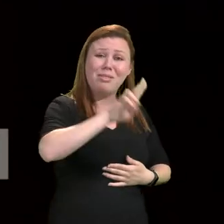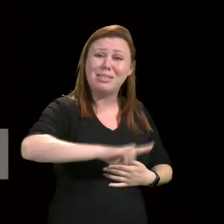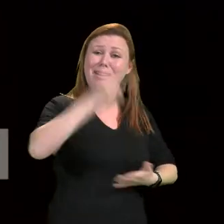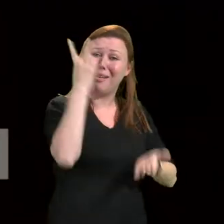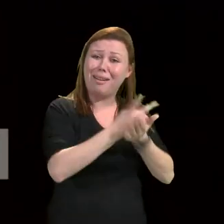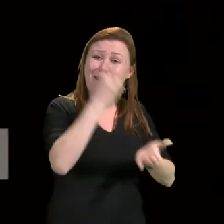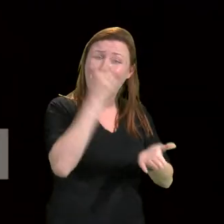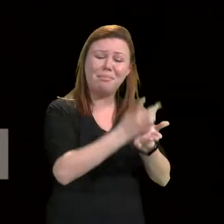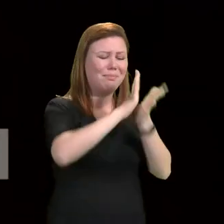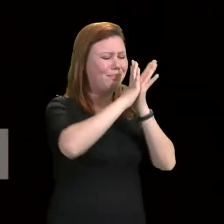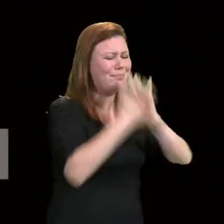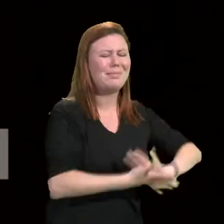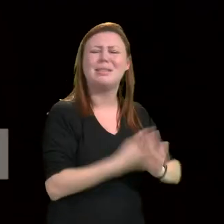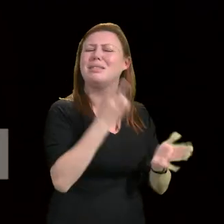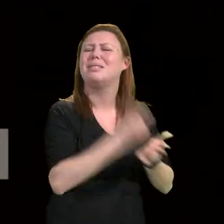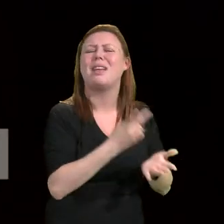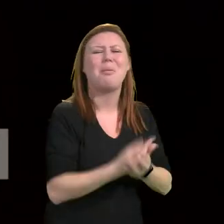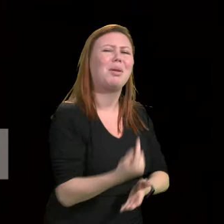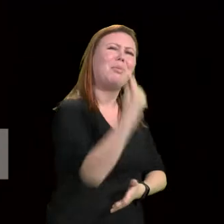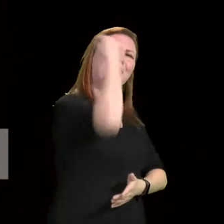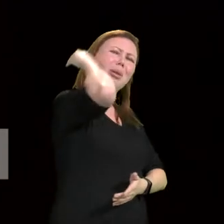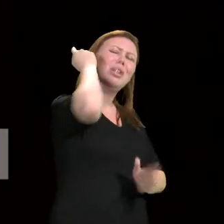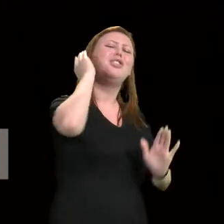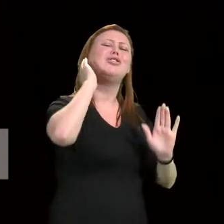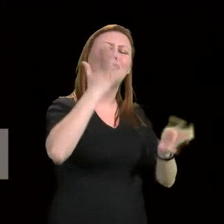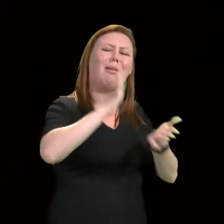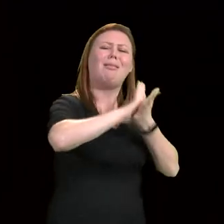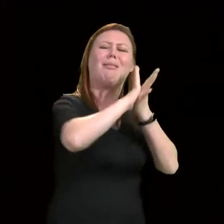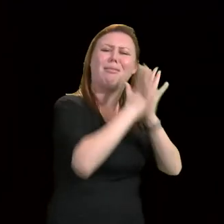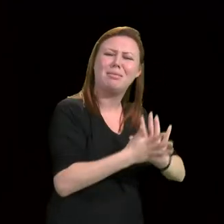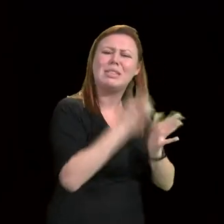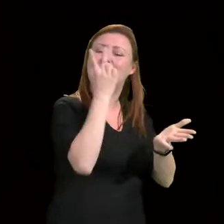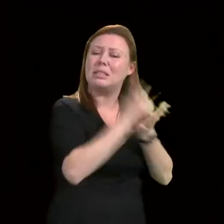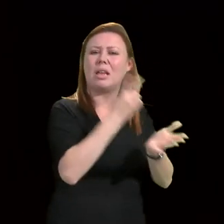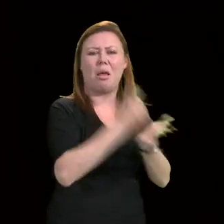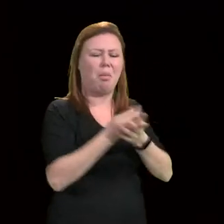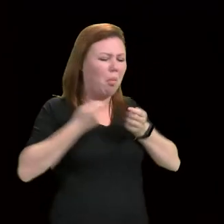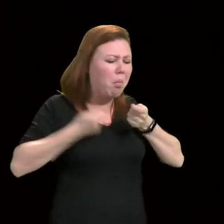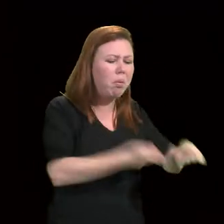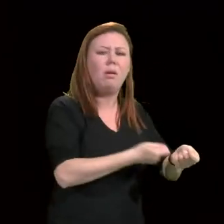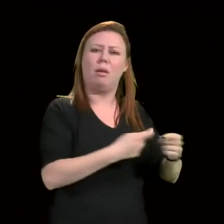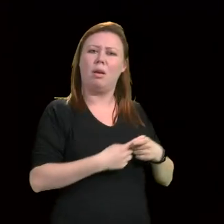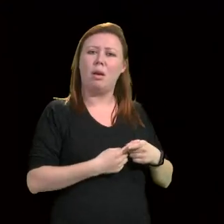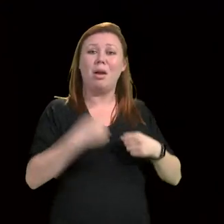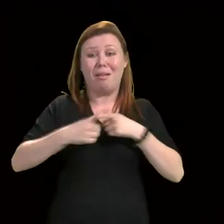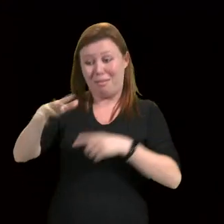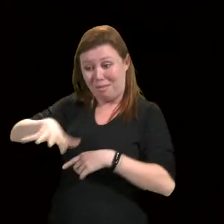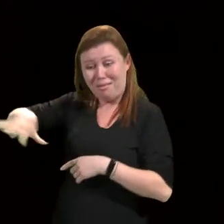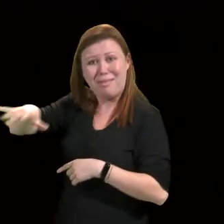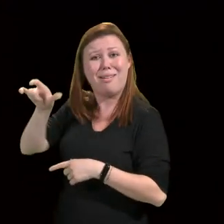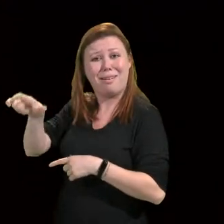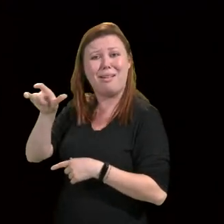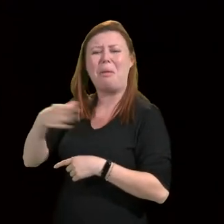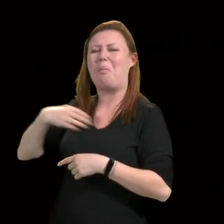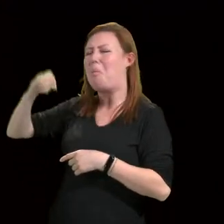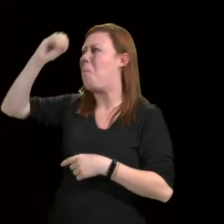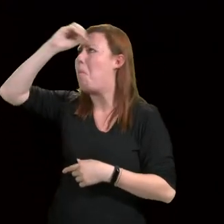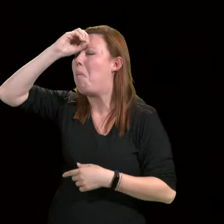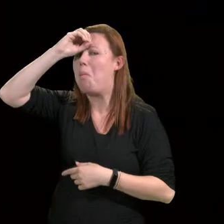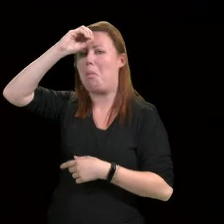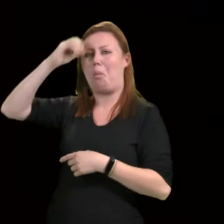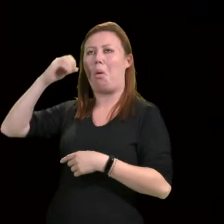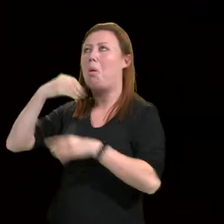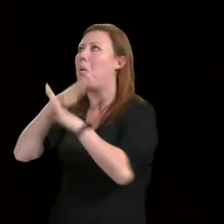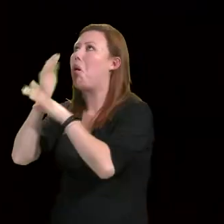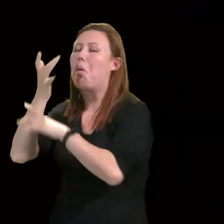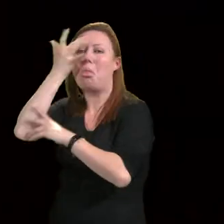desde sempre, desde os seus primórdios. Atacada pela ignorância, atacada pelo